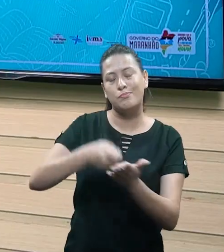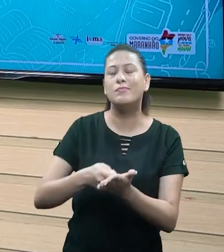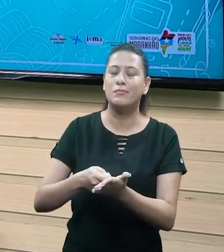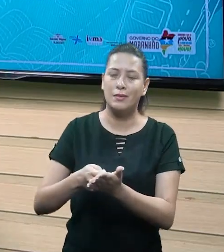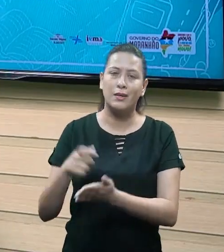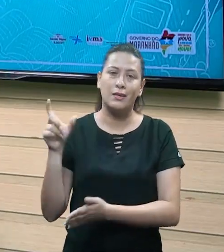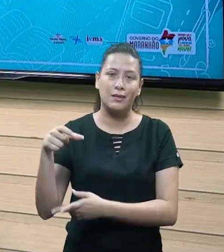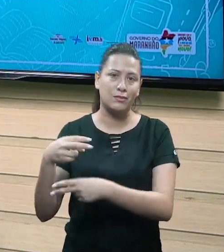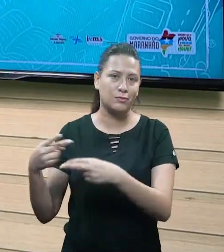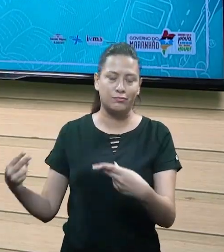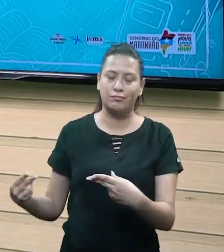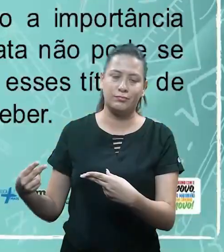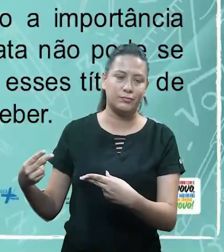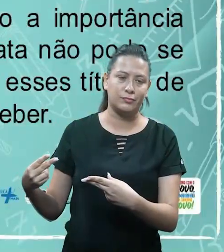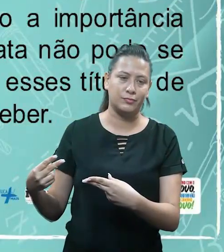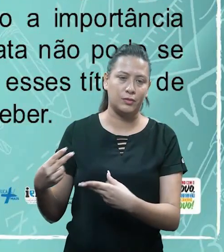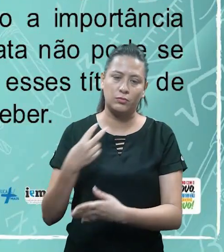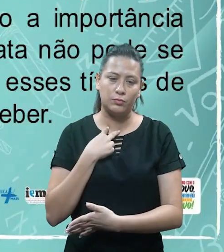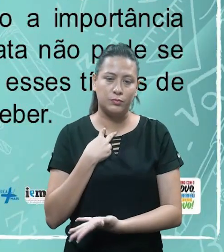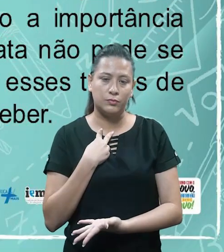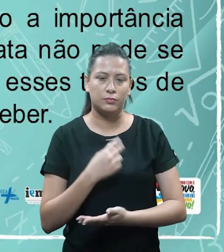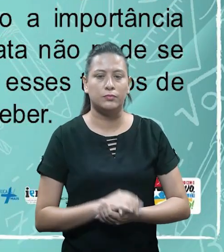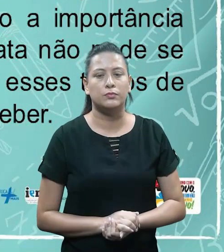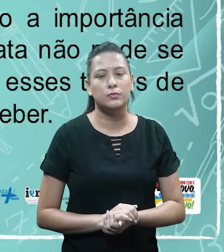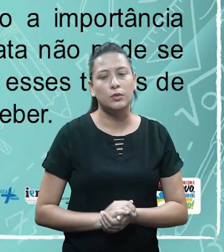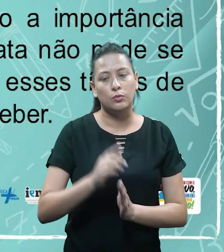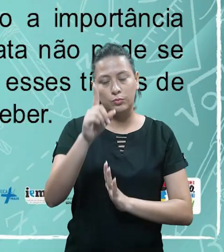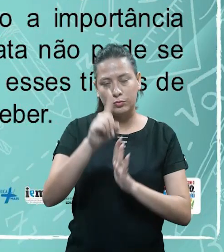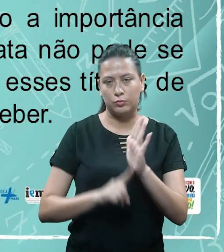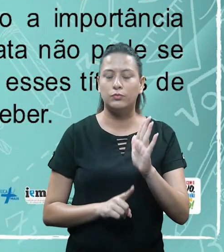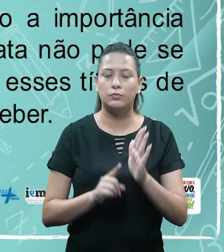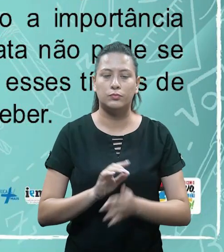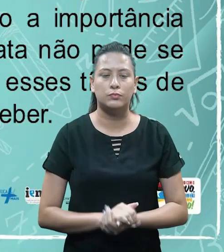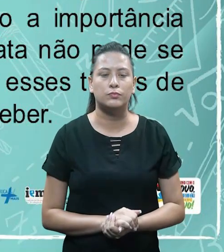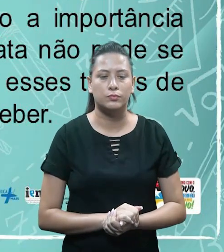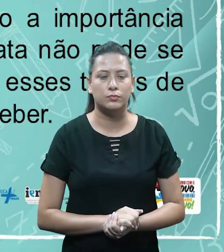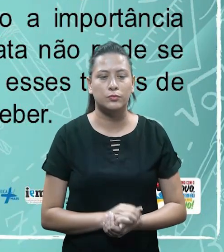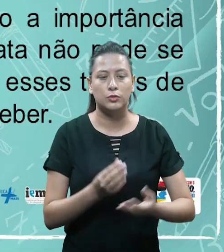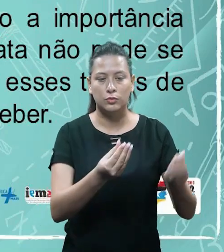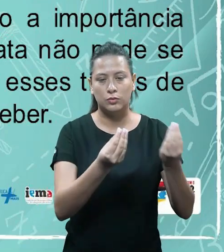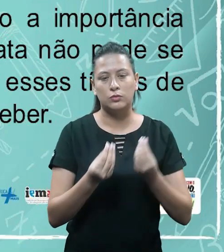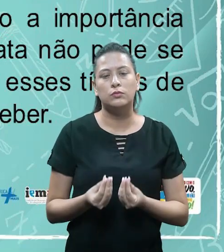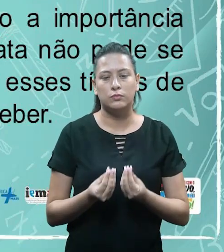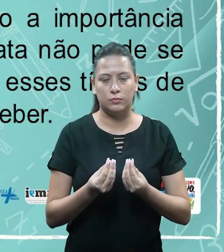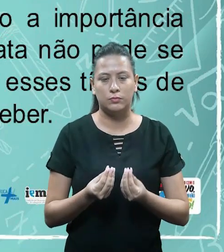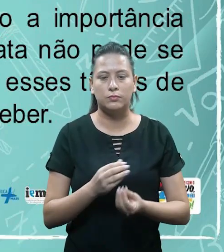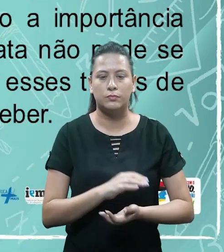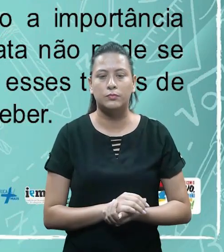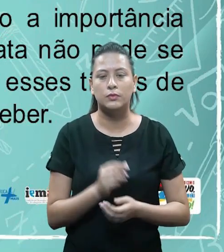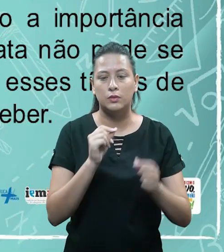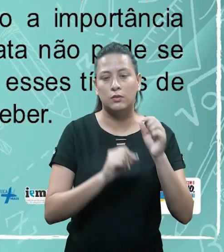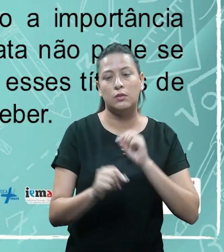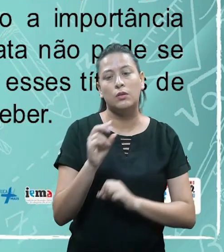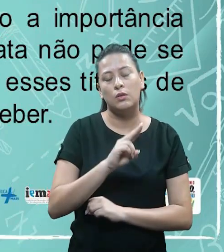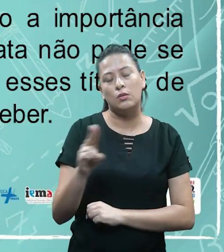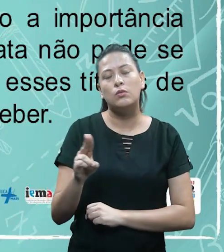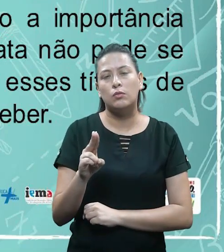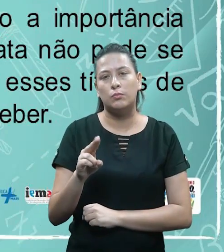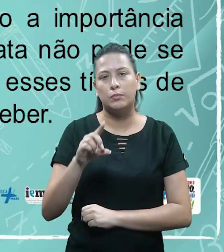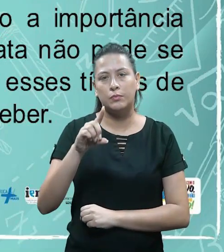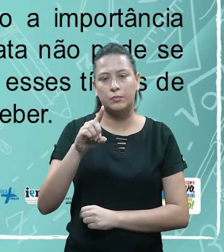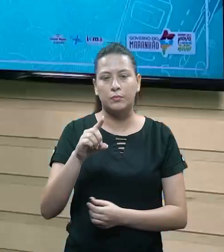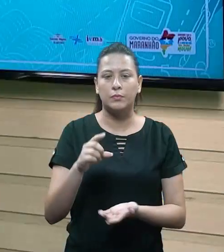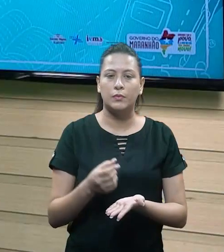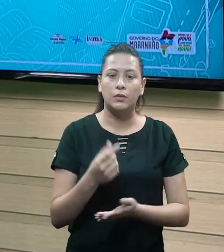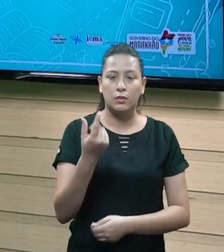mais de uma fatura. Conseguiu entender? Então, vamos lá. O direito de receber esses títulos de crédito às duplicadas é chamado de duplicatas a